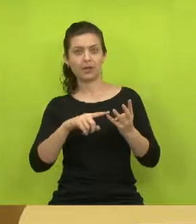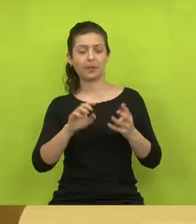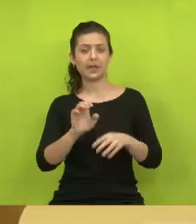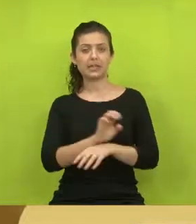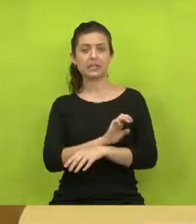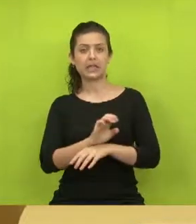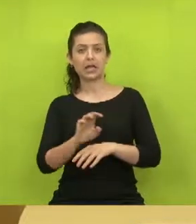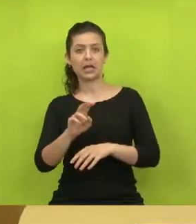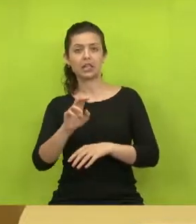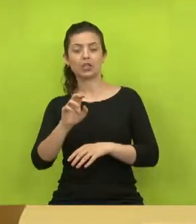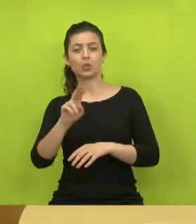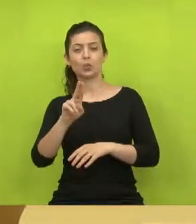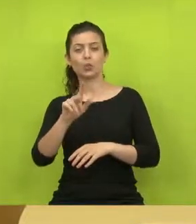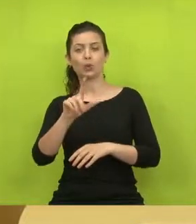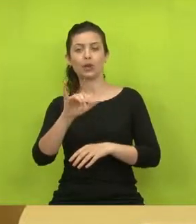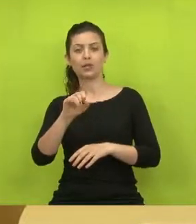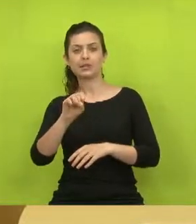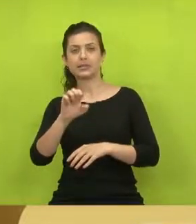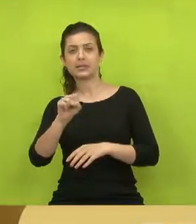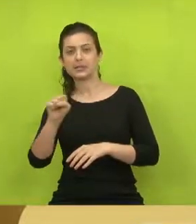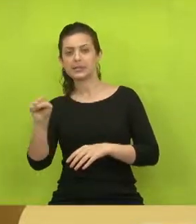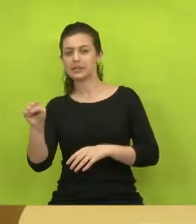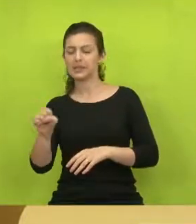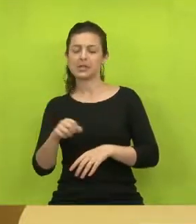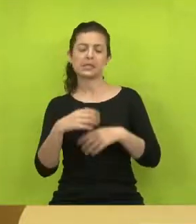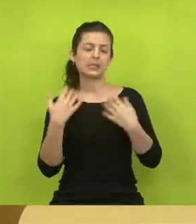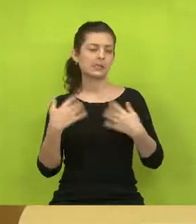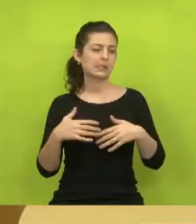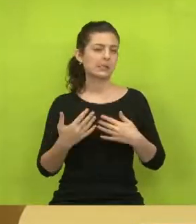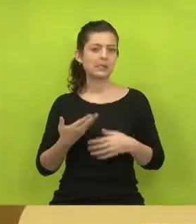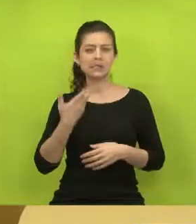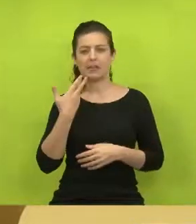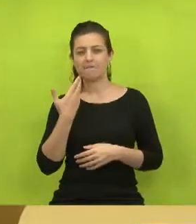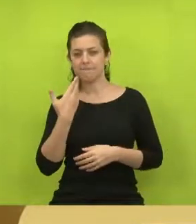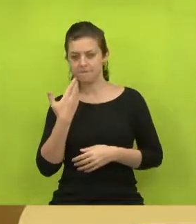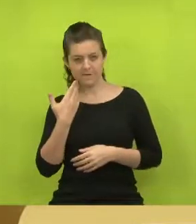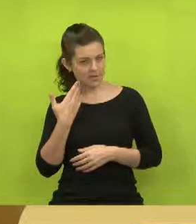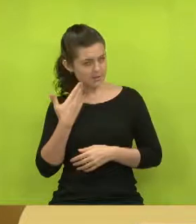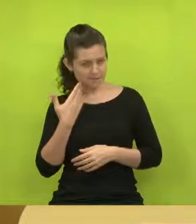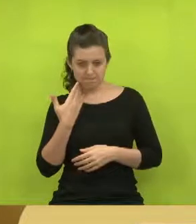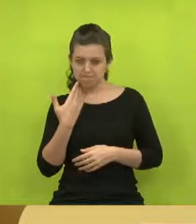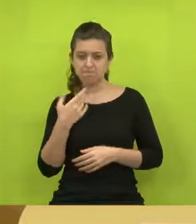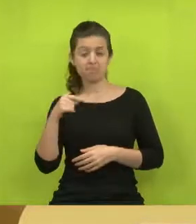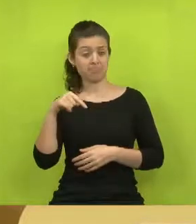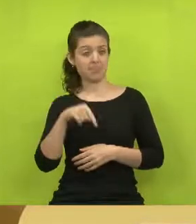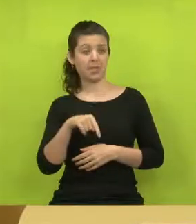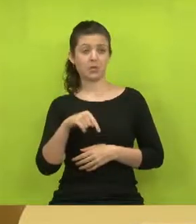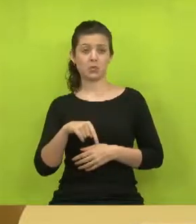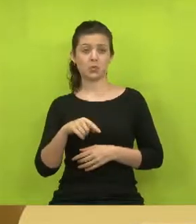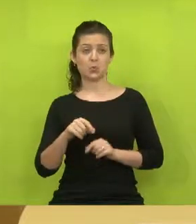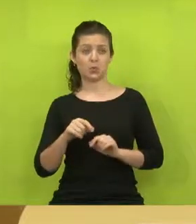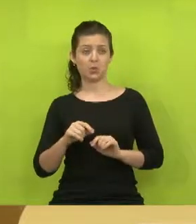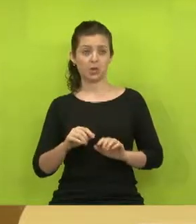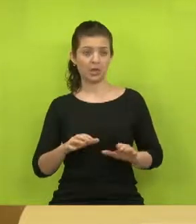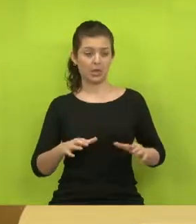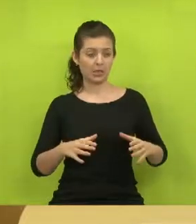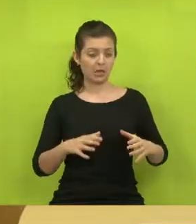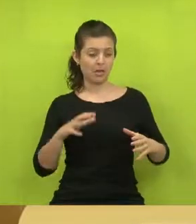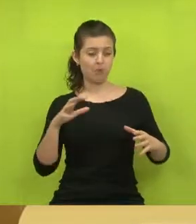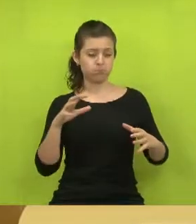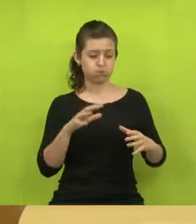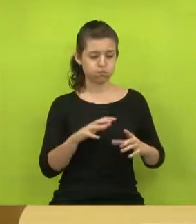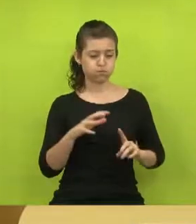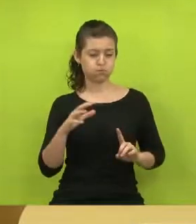Ulisses. Quero agradecer. Não é fácil estar aqui nessa Câmara. Eu tenho dito que aqui é uma panela de pressão.